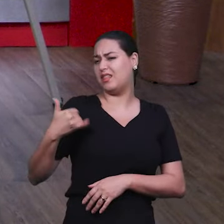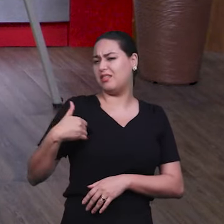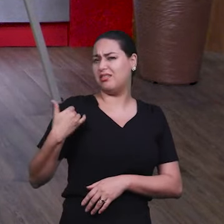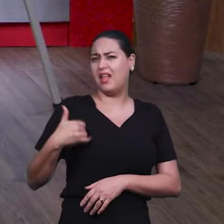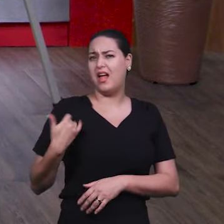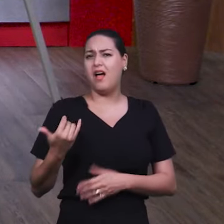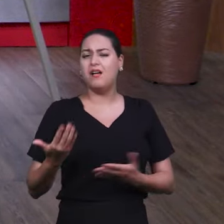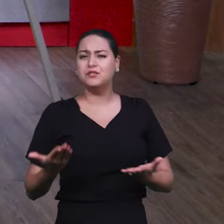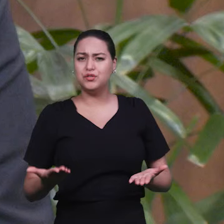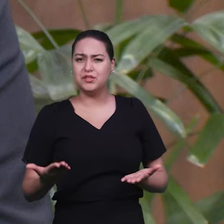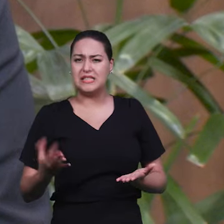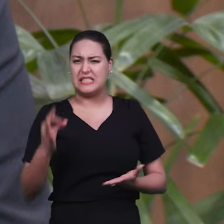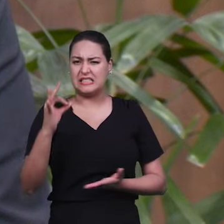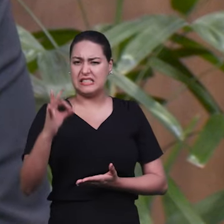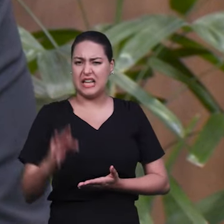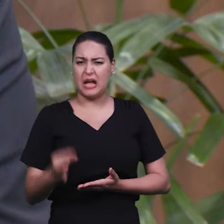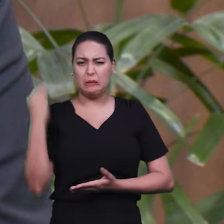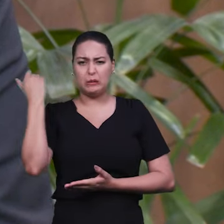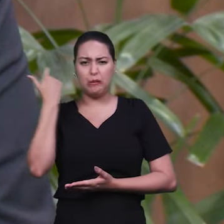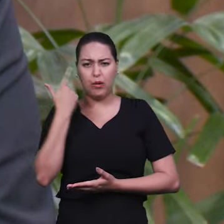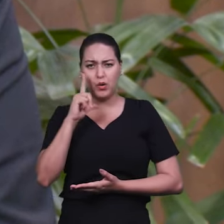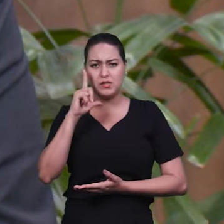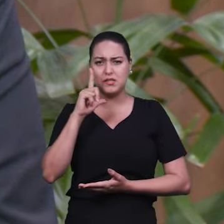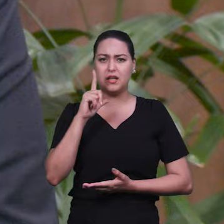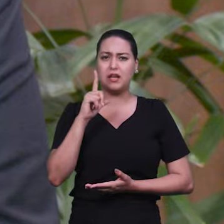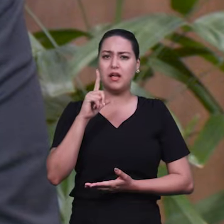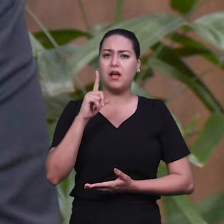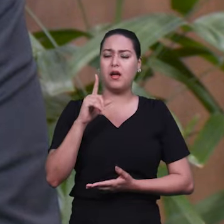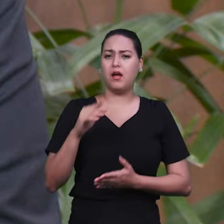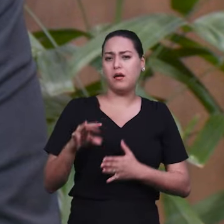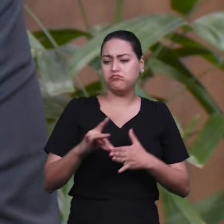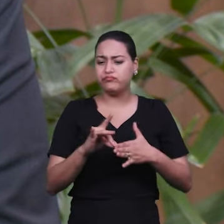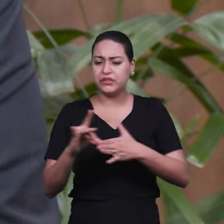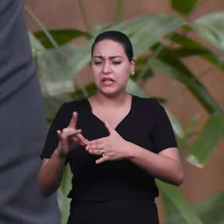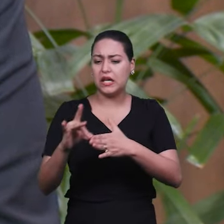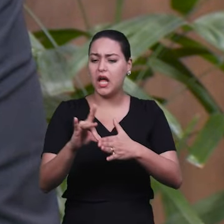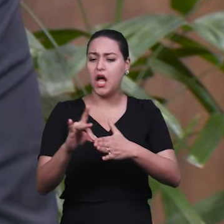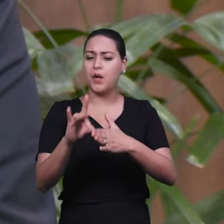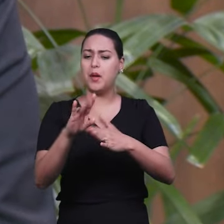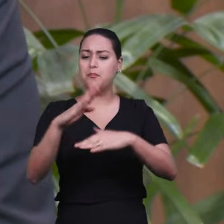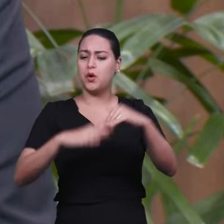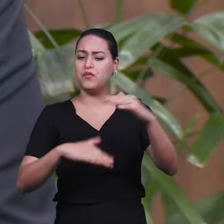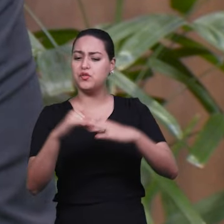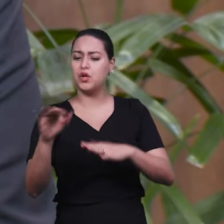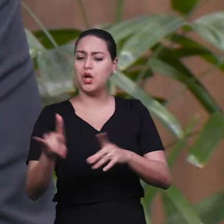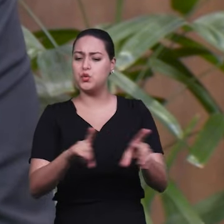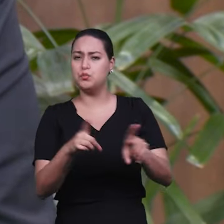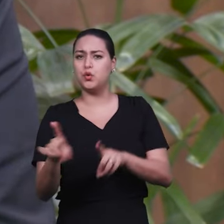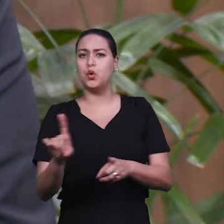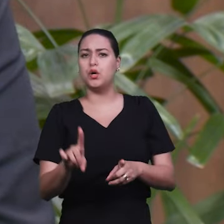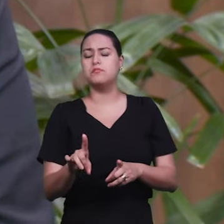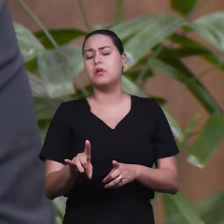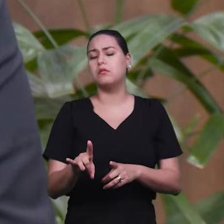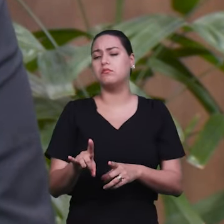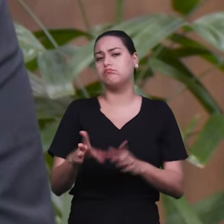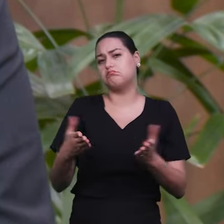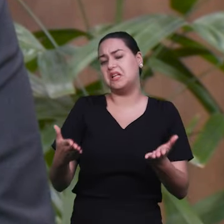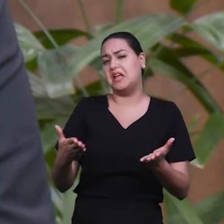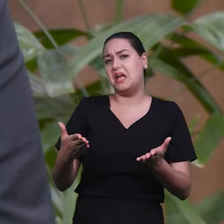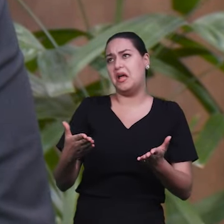Jânio quiser falar, que seria indicado pra estar conduzindo, né, os filhos? No caso aqui, uma orientação aos pais, né?